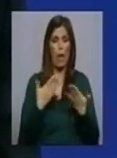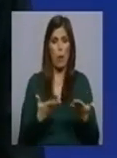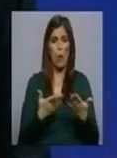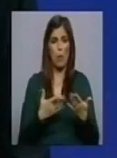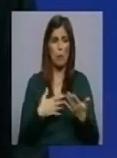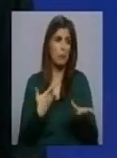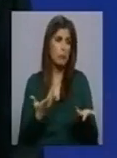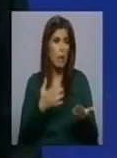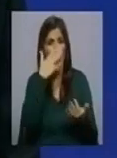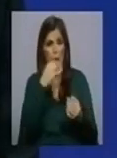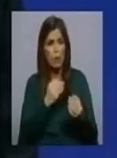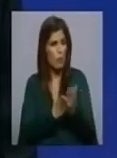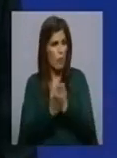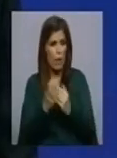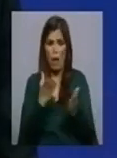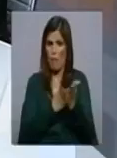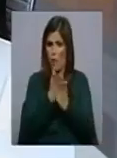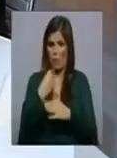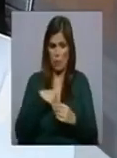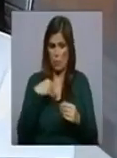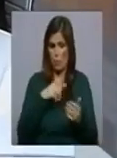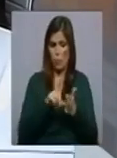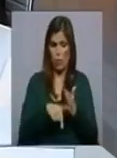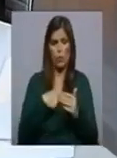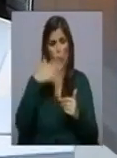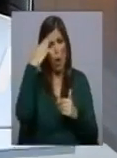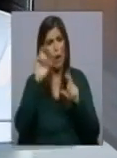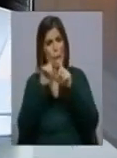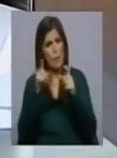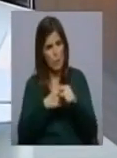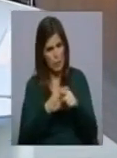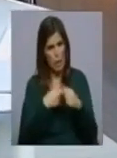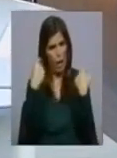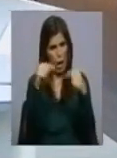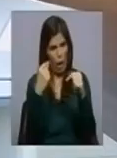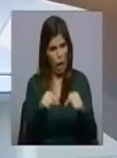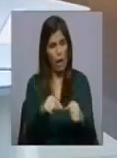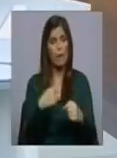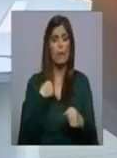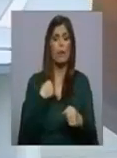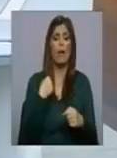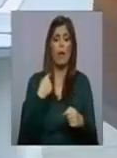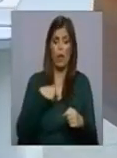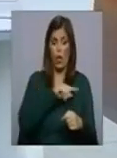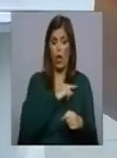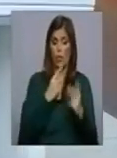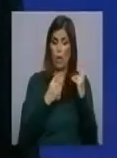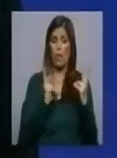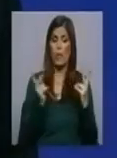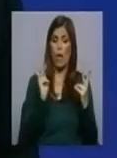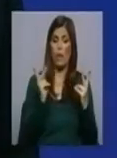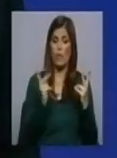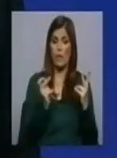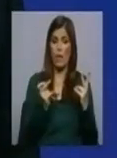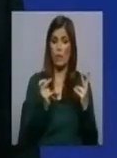acreditar que o projeto não avance, bem pelo contrário, creio que a empresa está muito interessada. E repara, nós estamos há dois anos que foi